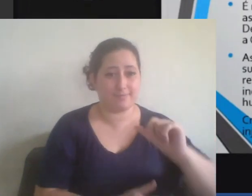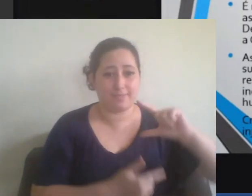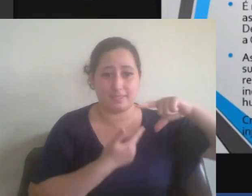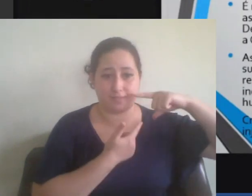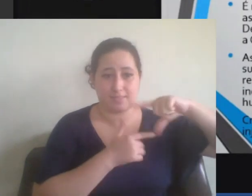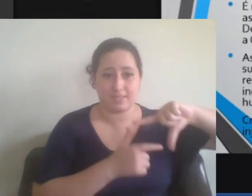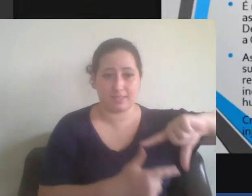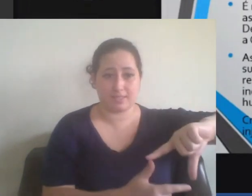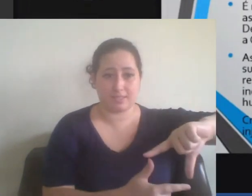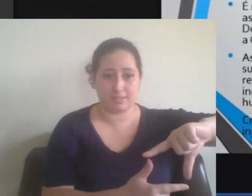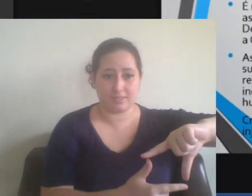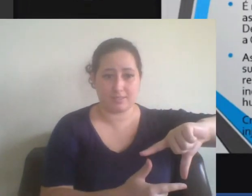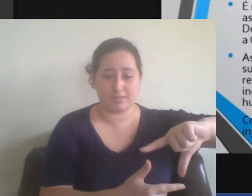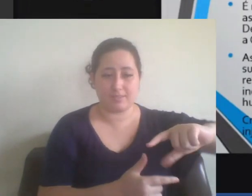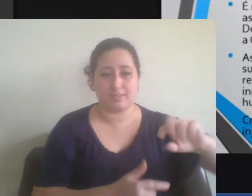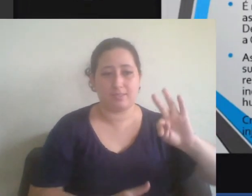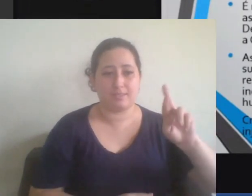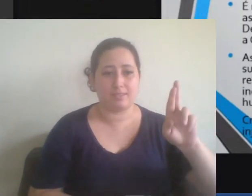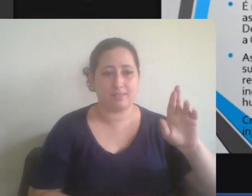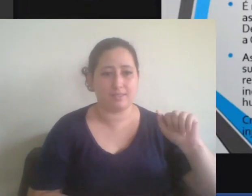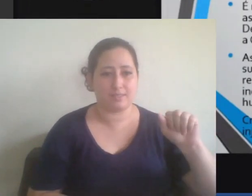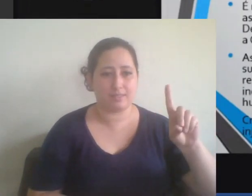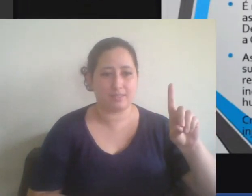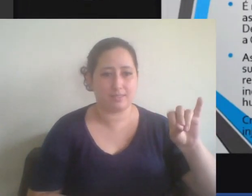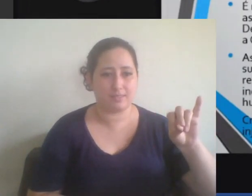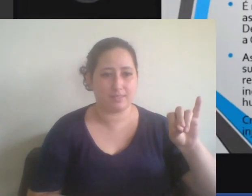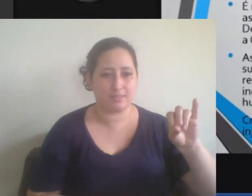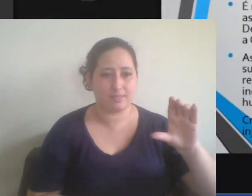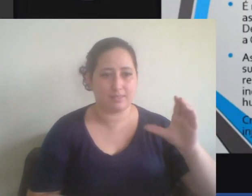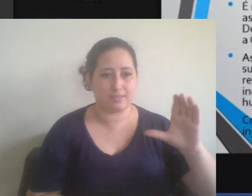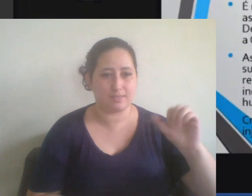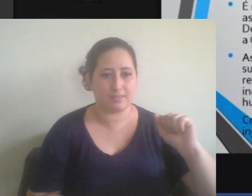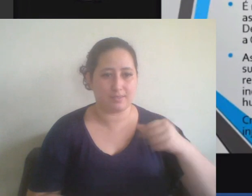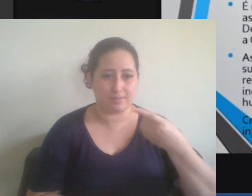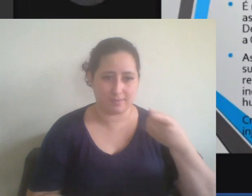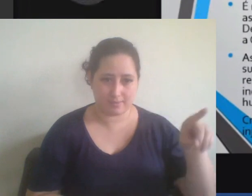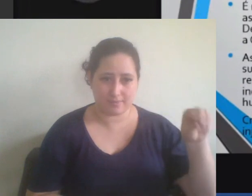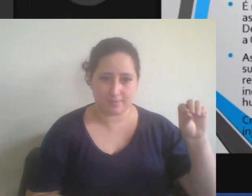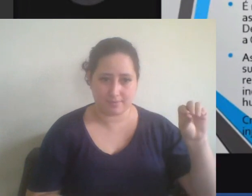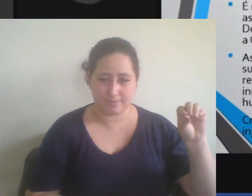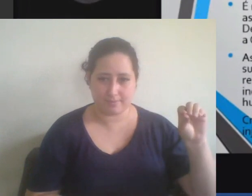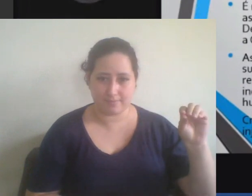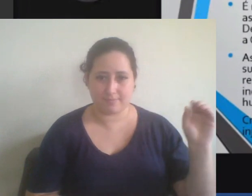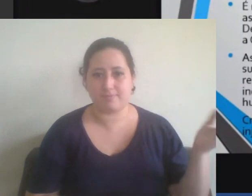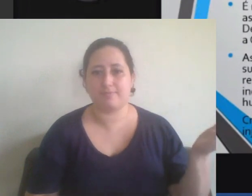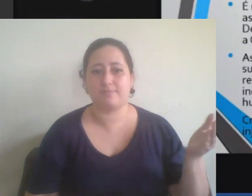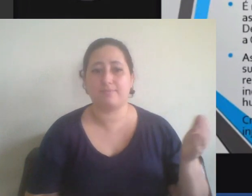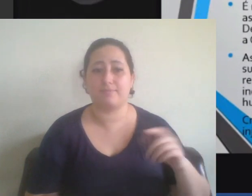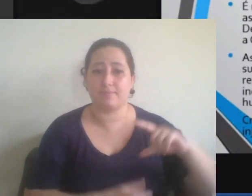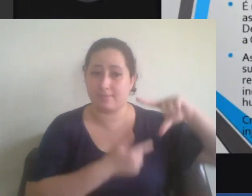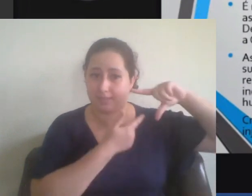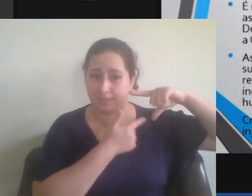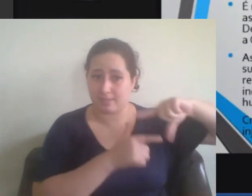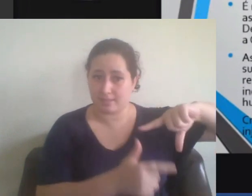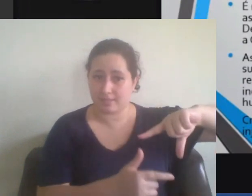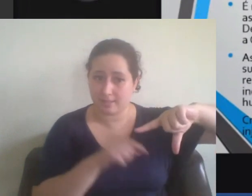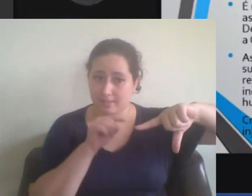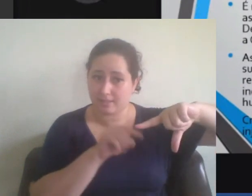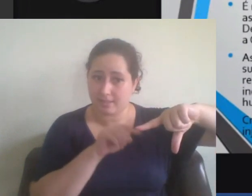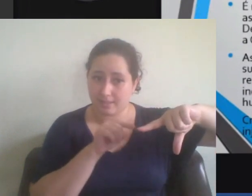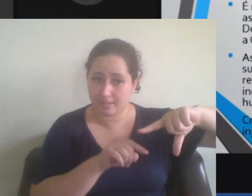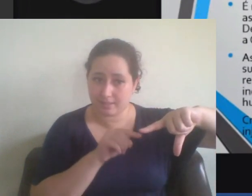eram elas responsáveis